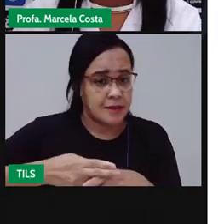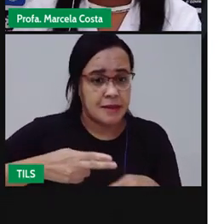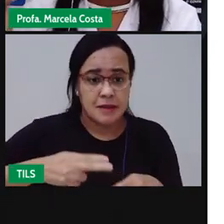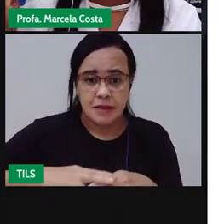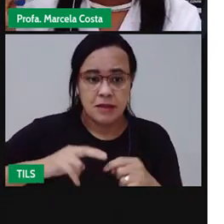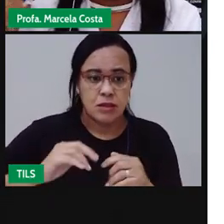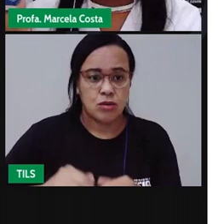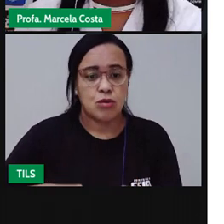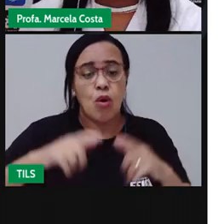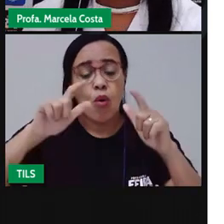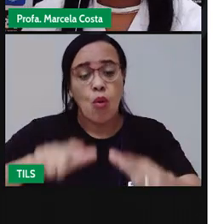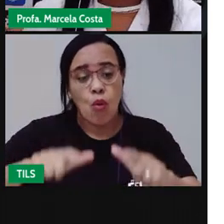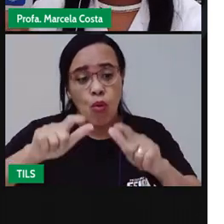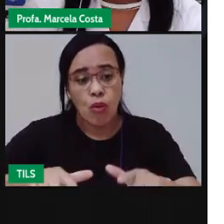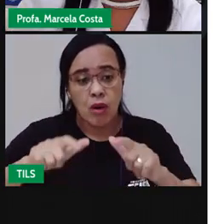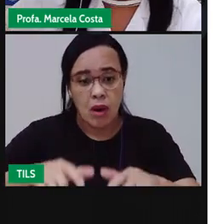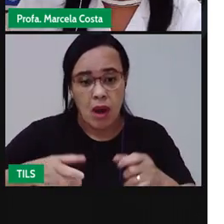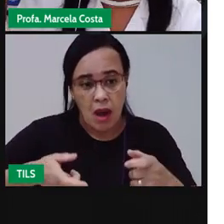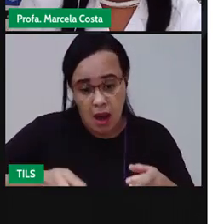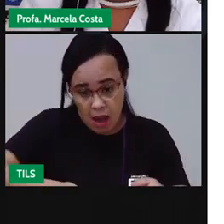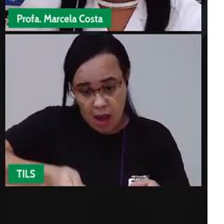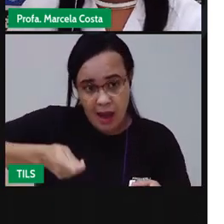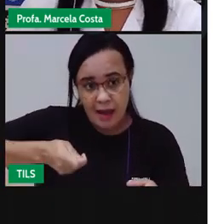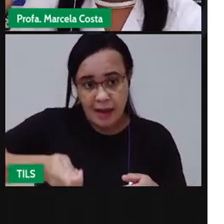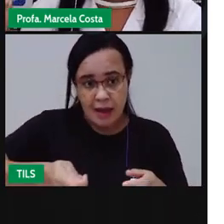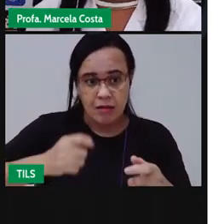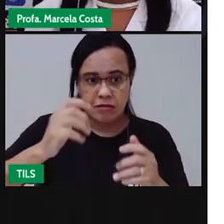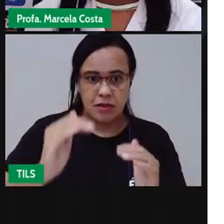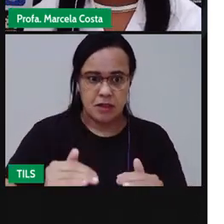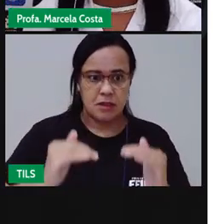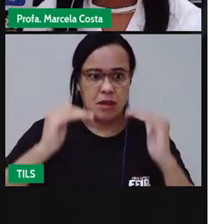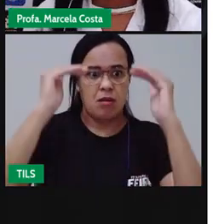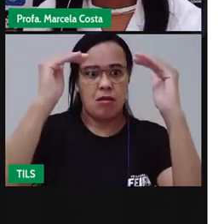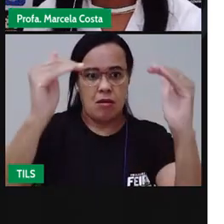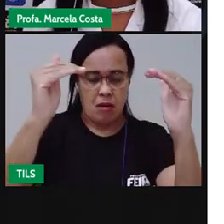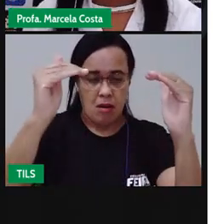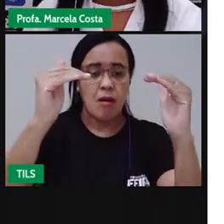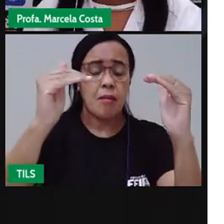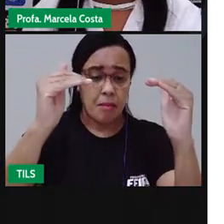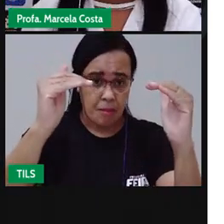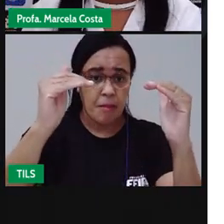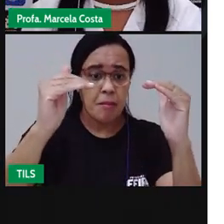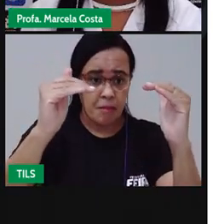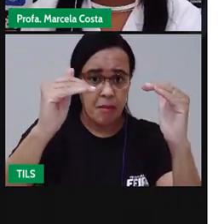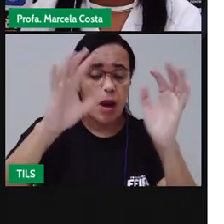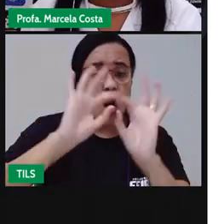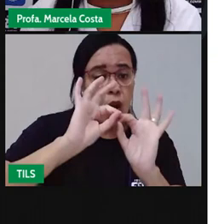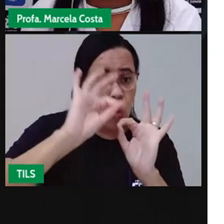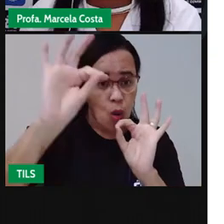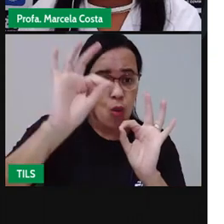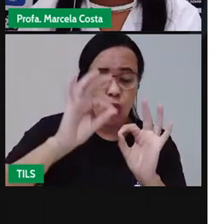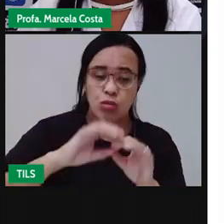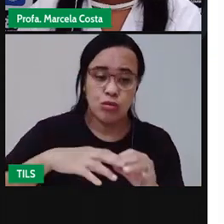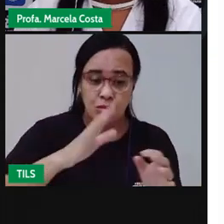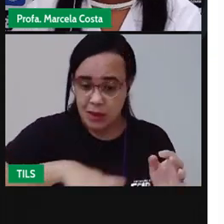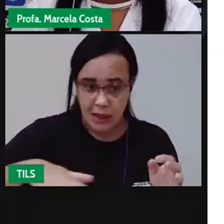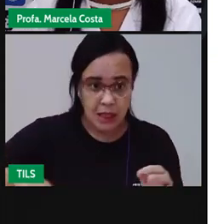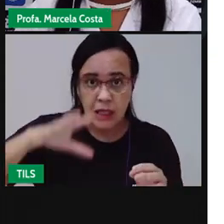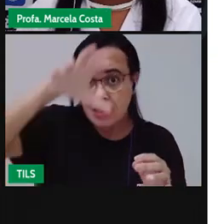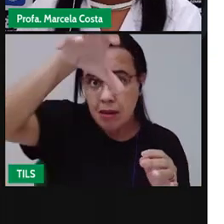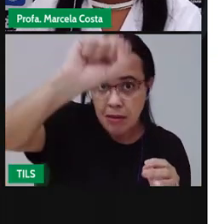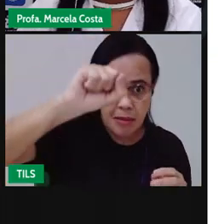gaveta mais alta ou numa parte do armário mais alta para que a criança não tenha acesso.